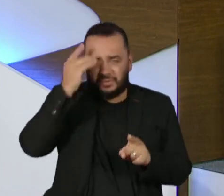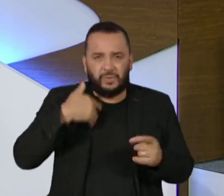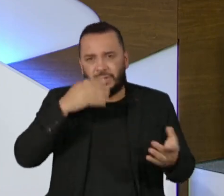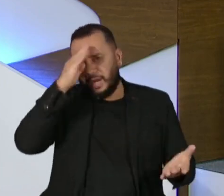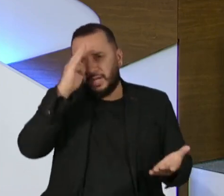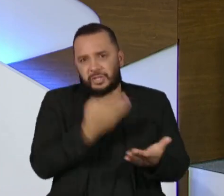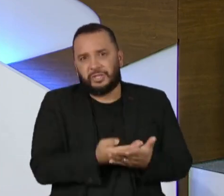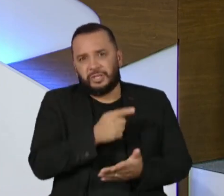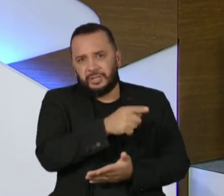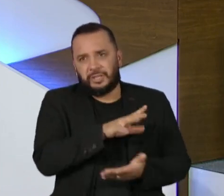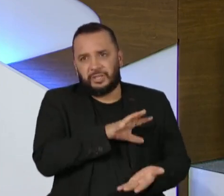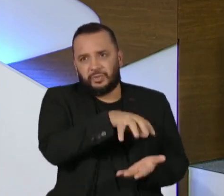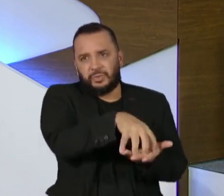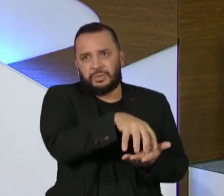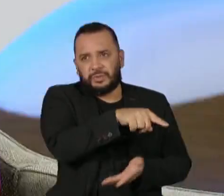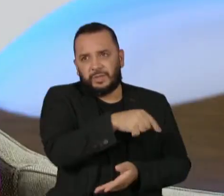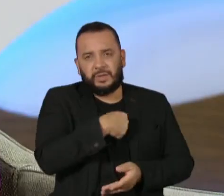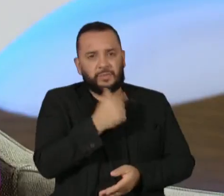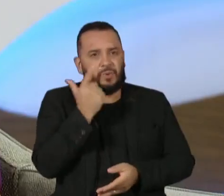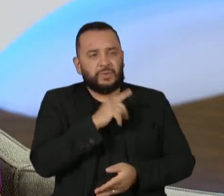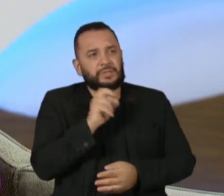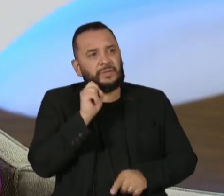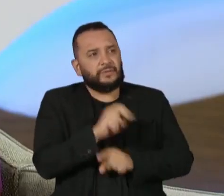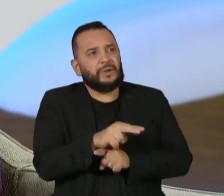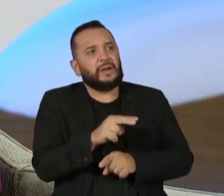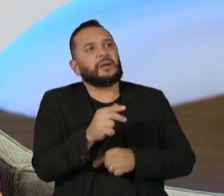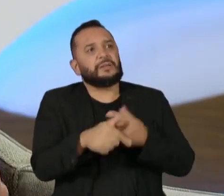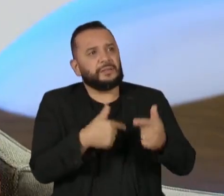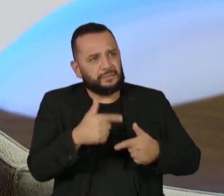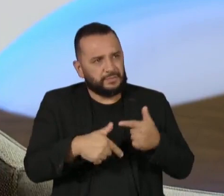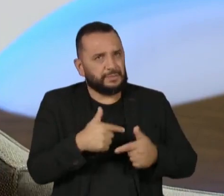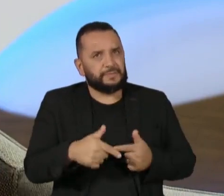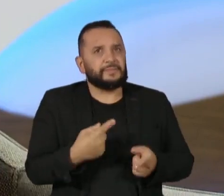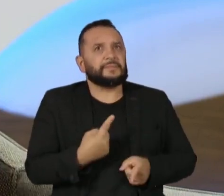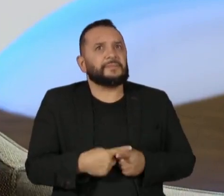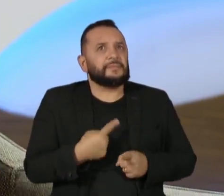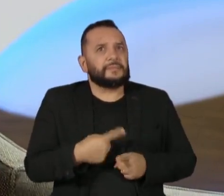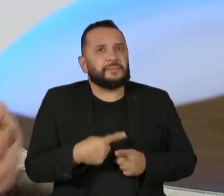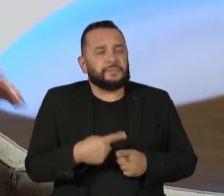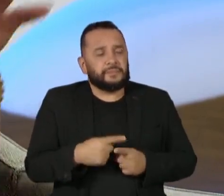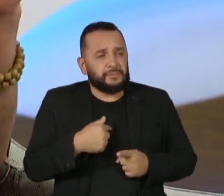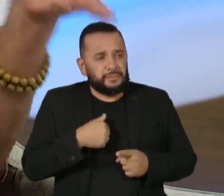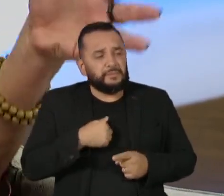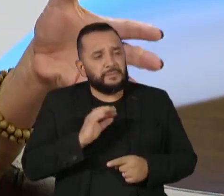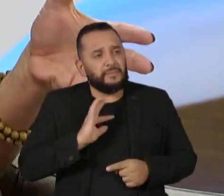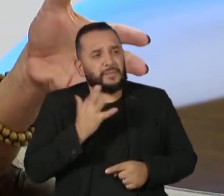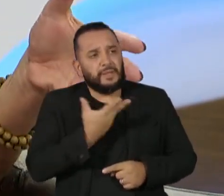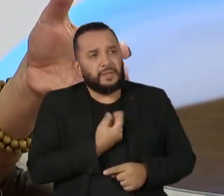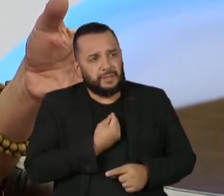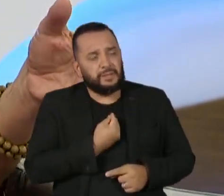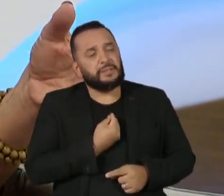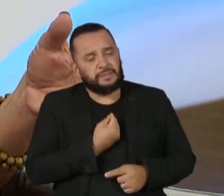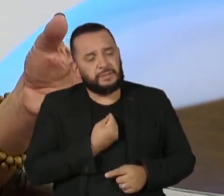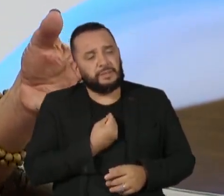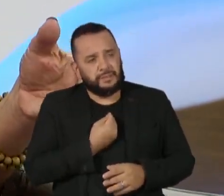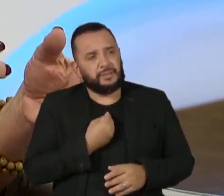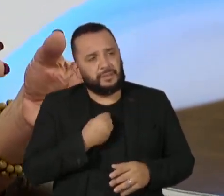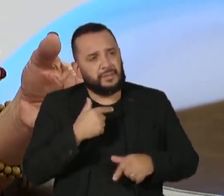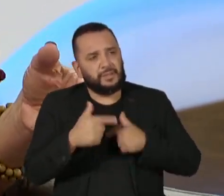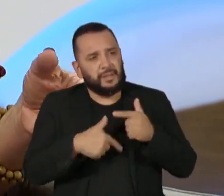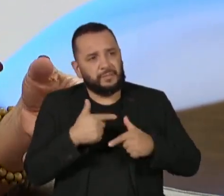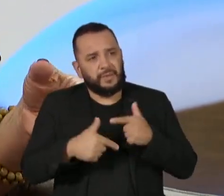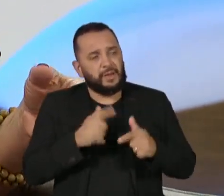para conseguir vagas e tal. Porque o transempregos é um portal só que